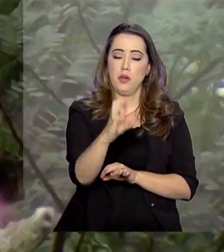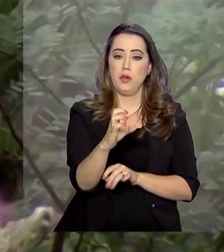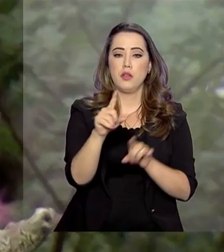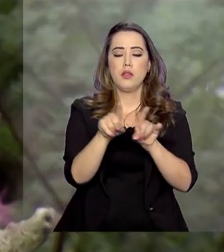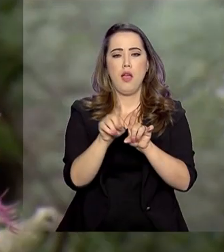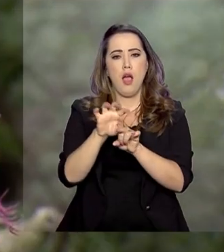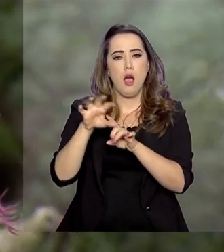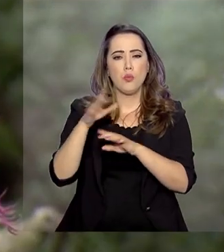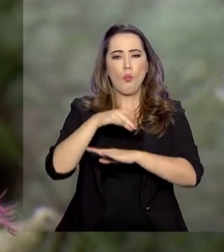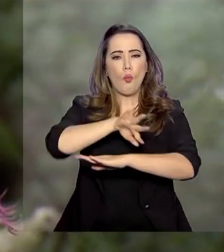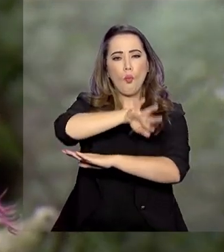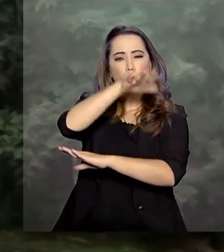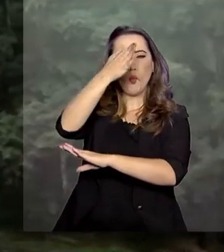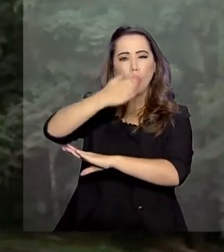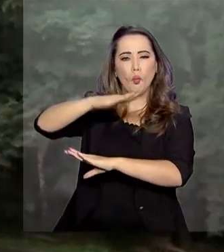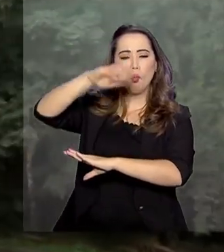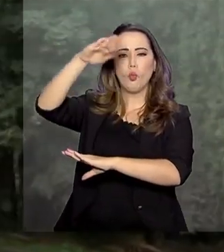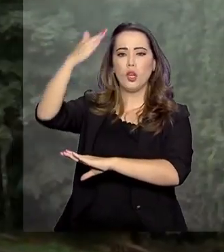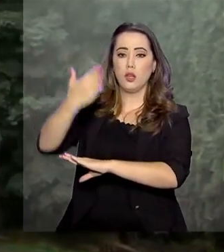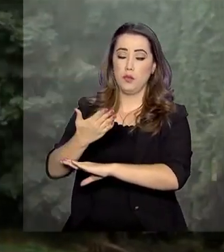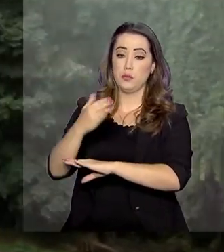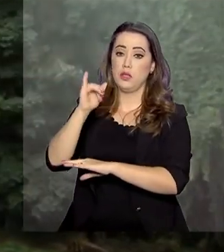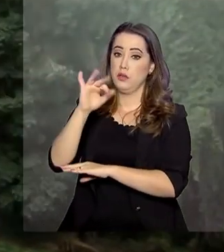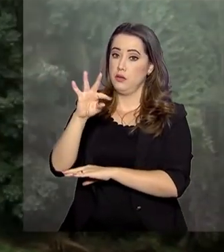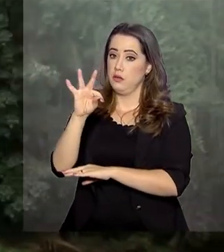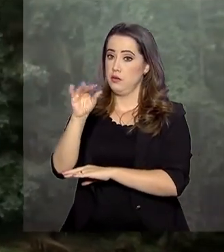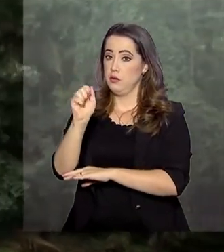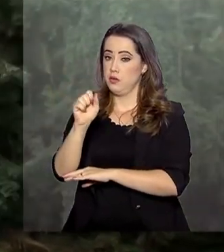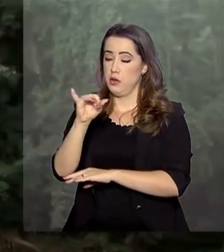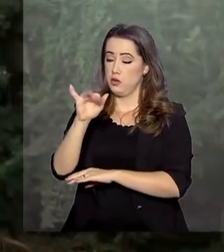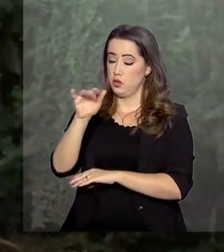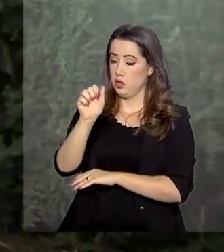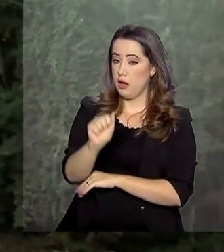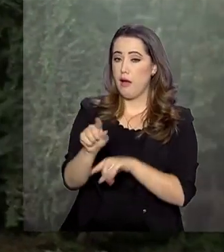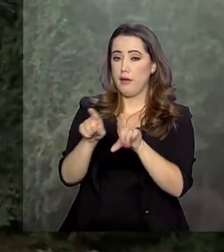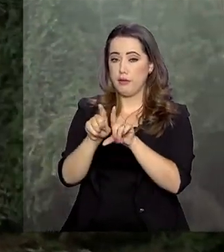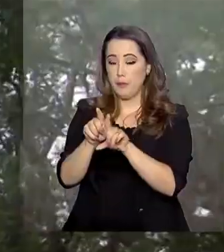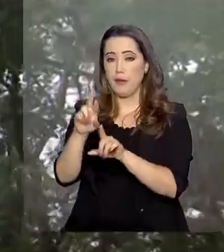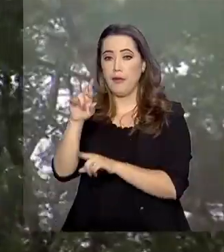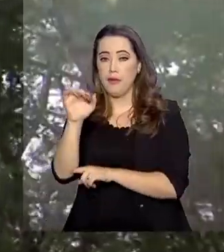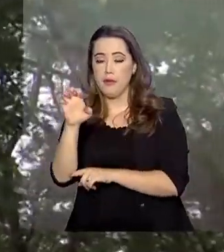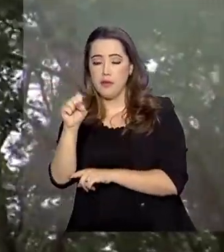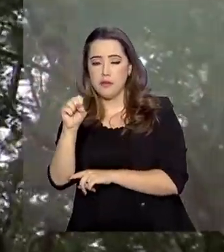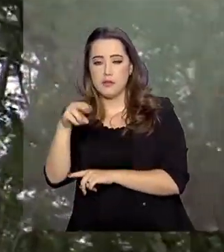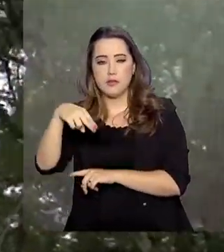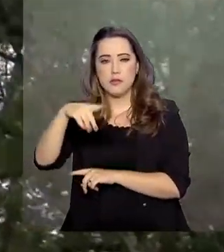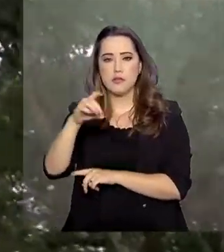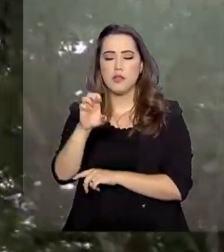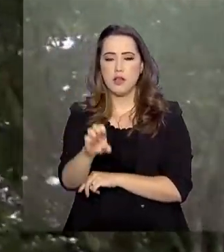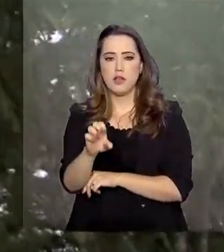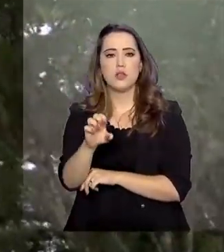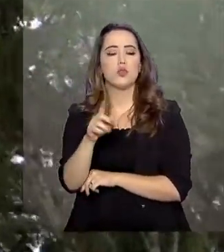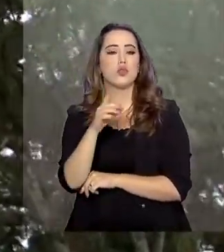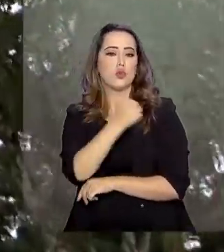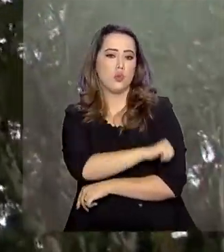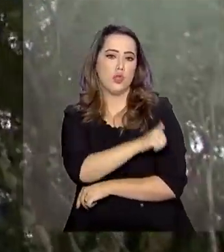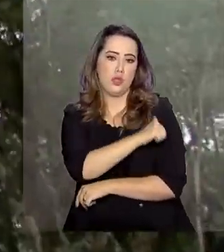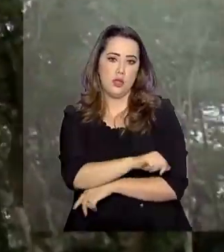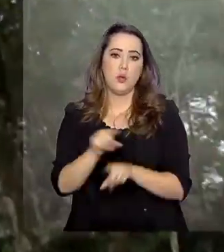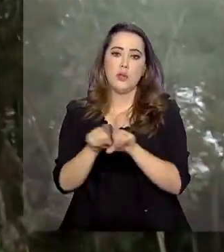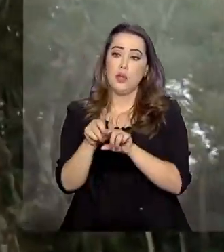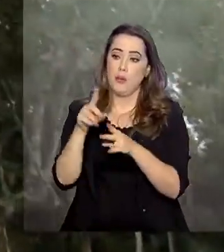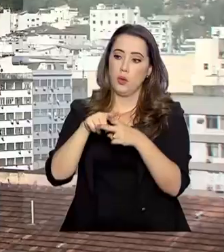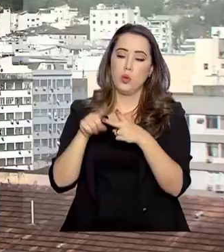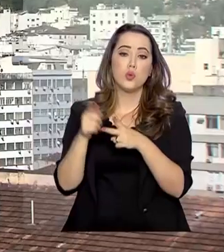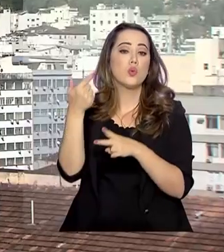da Mantiqueira e abrange os municípios de Itatiaia e Resende, no estado do Rio, e Bocaina de Minas e Itamonte, em Minas